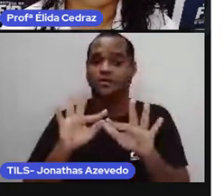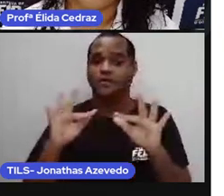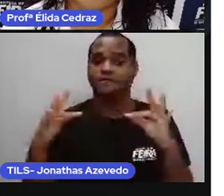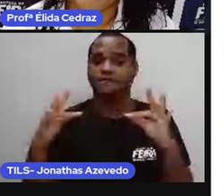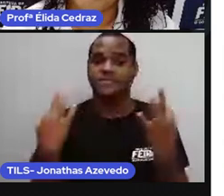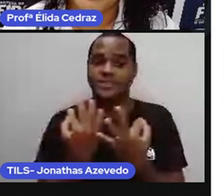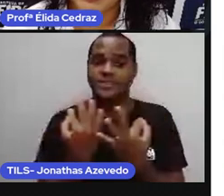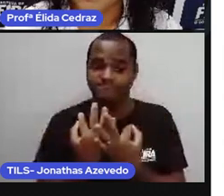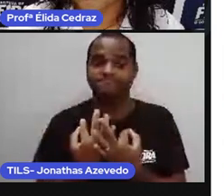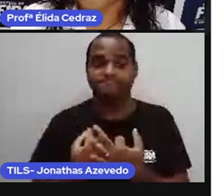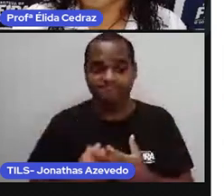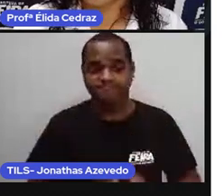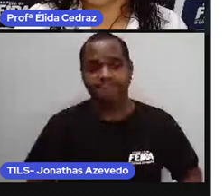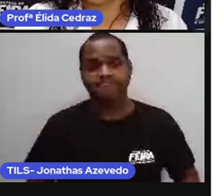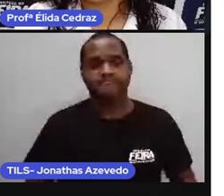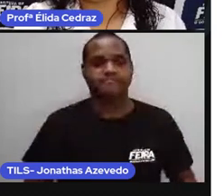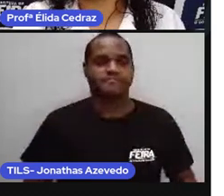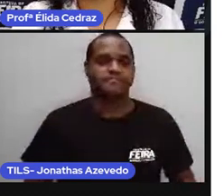uma nova família.